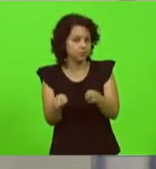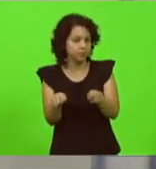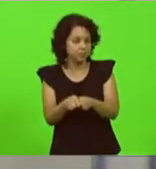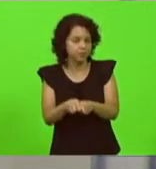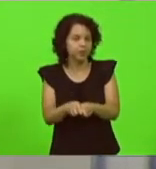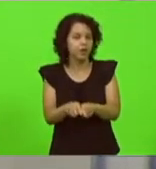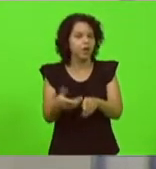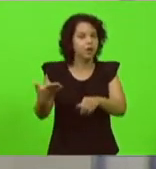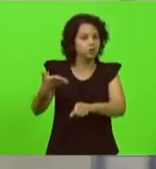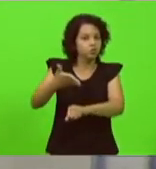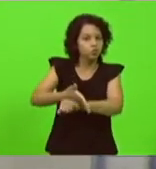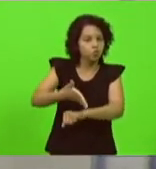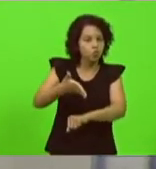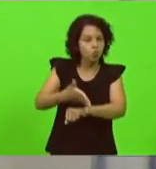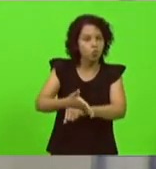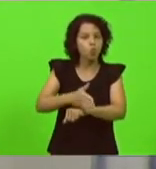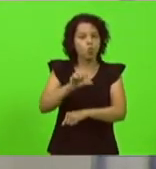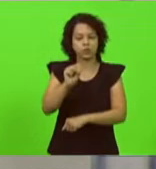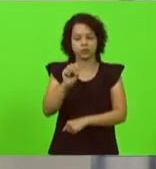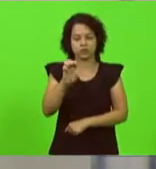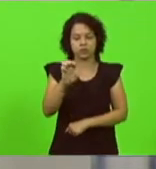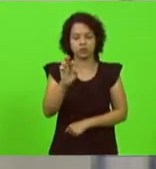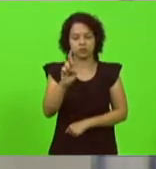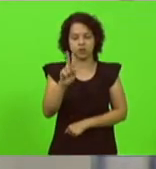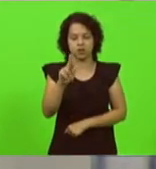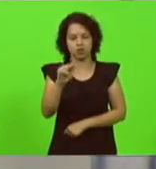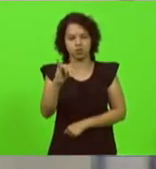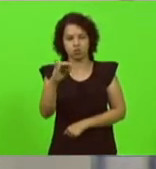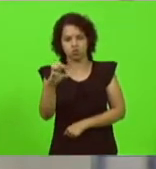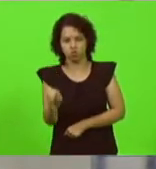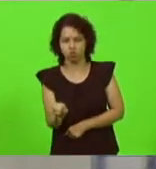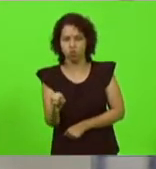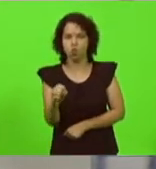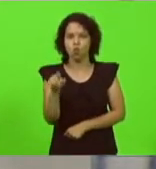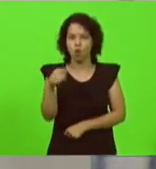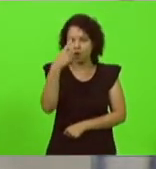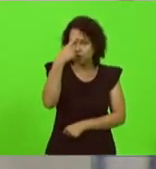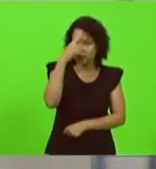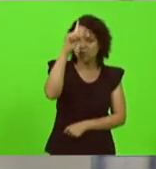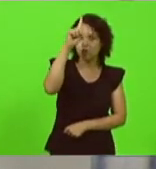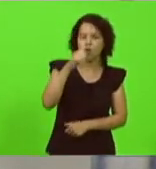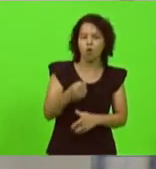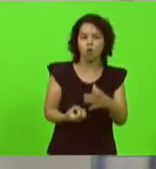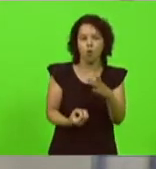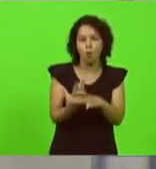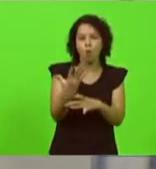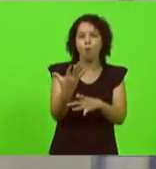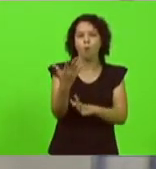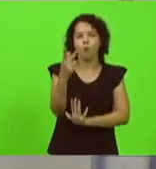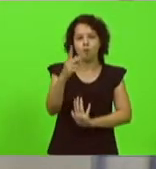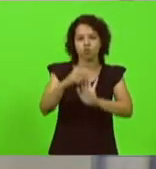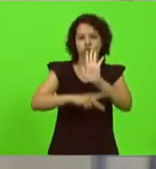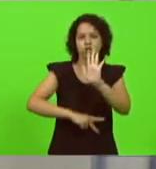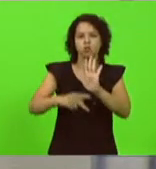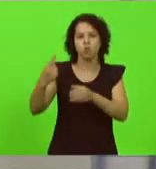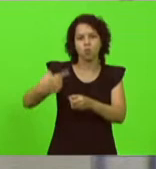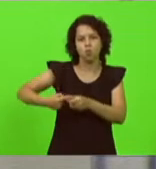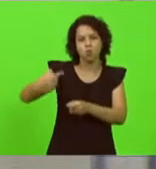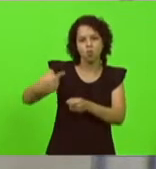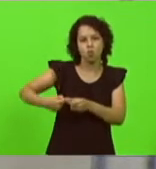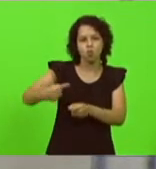atuação do Sérgio Tomil que é o idealizador do projeto que ajuda a tocar esse projeto no município de Blumenau